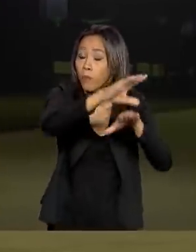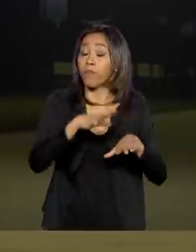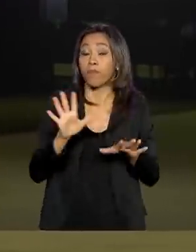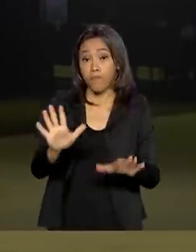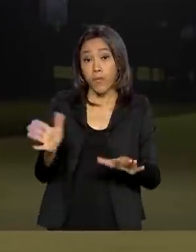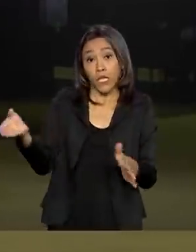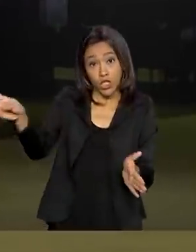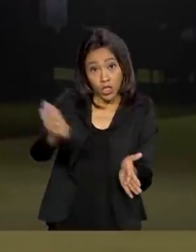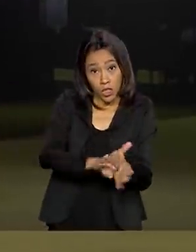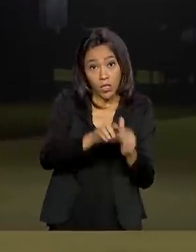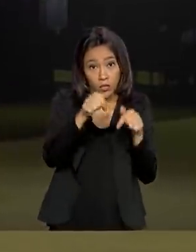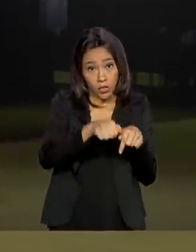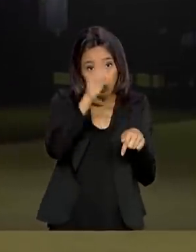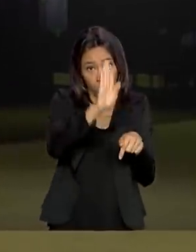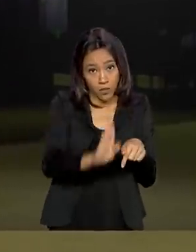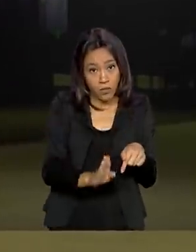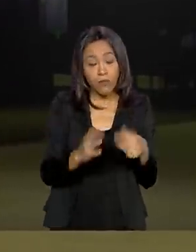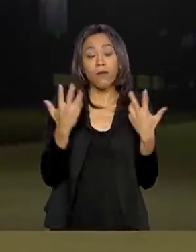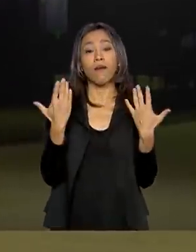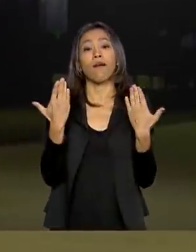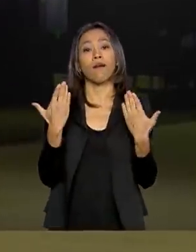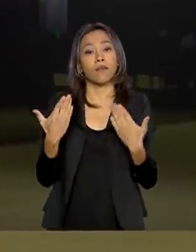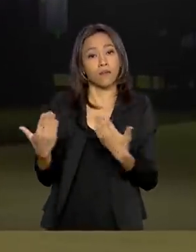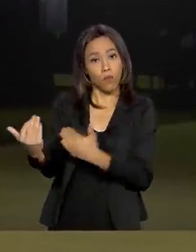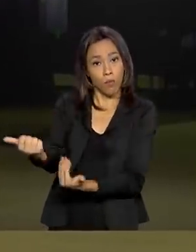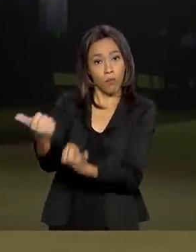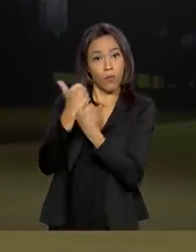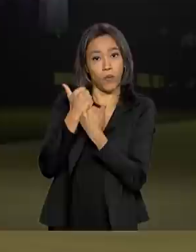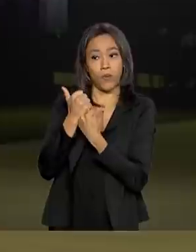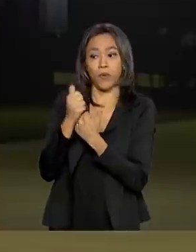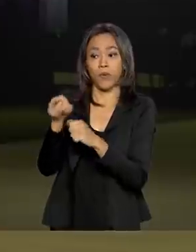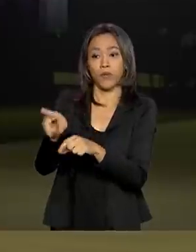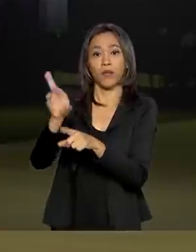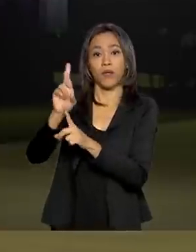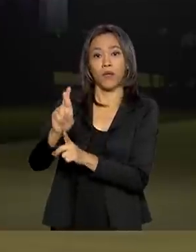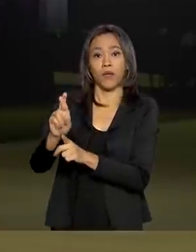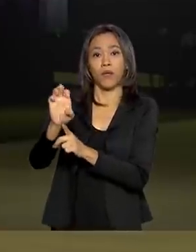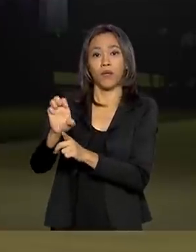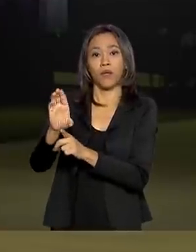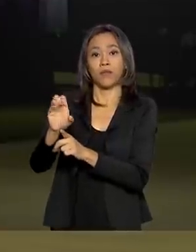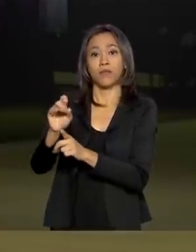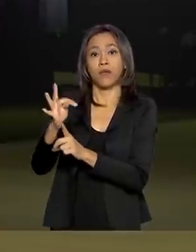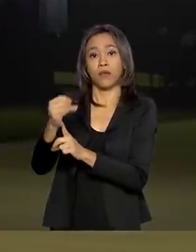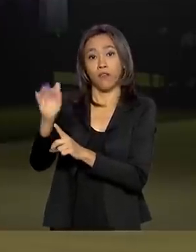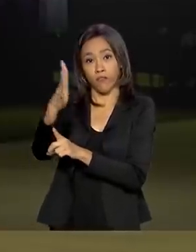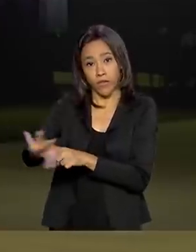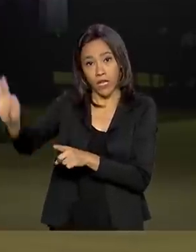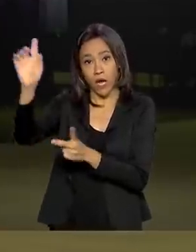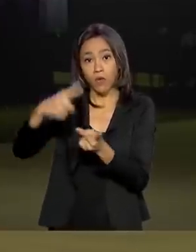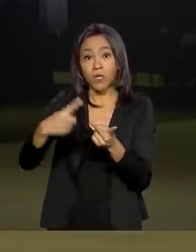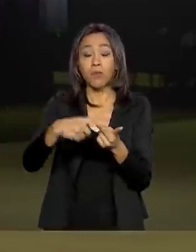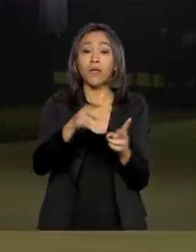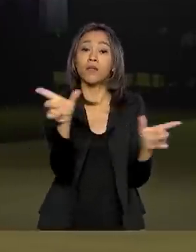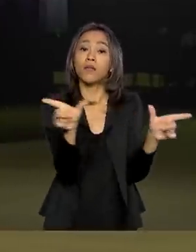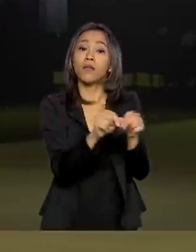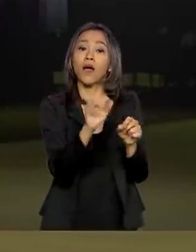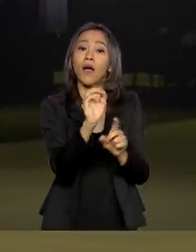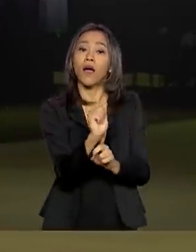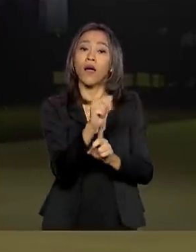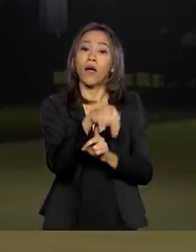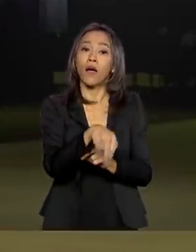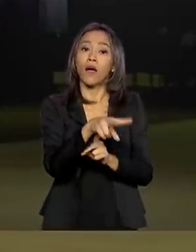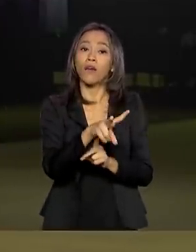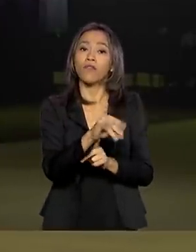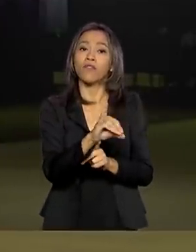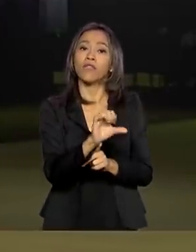a gente tem conseguido, né, graças ao apoio da Receita Federal e da Anvisa, liberar muito rapidamente isso na chegada do material, a gente libera em